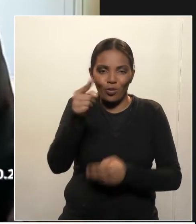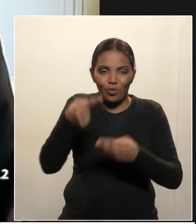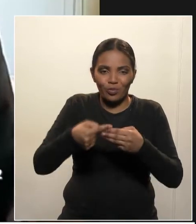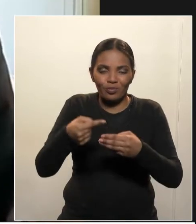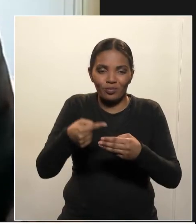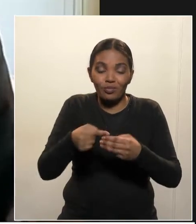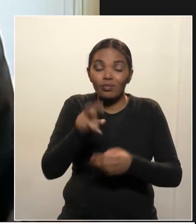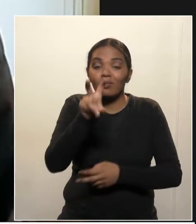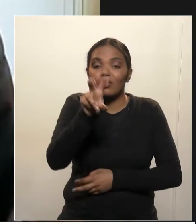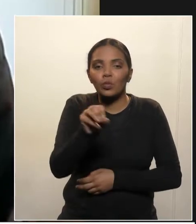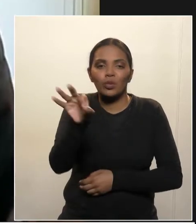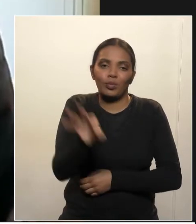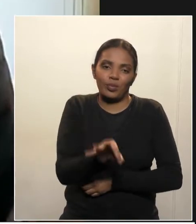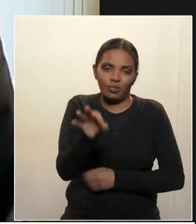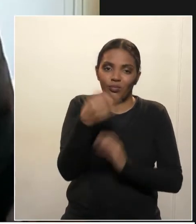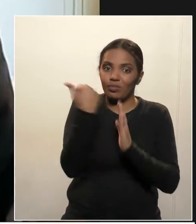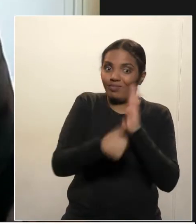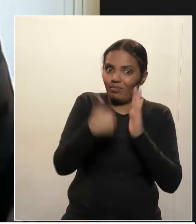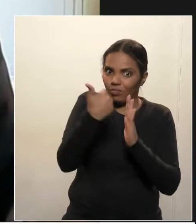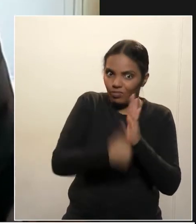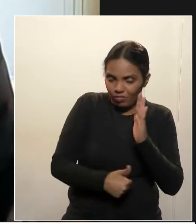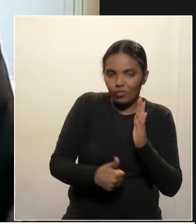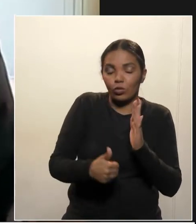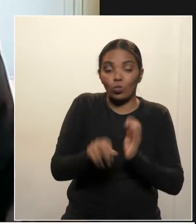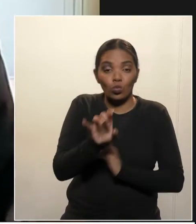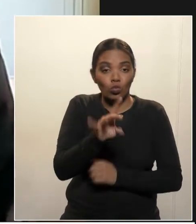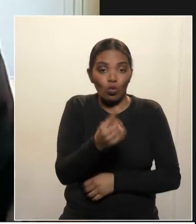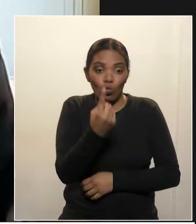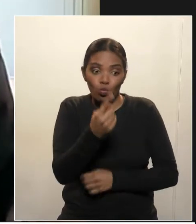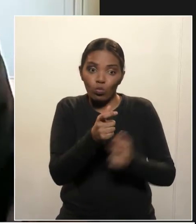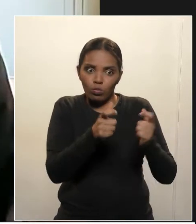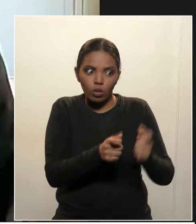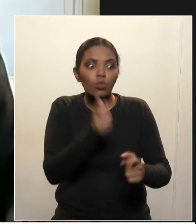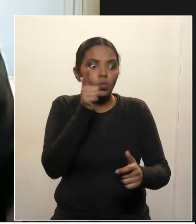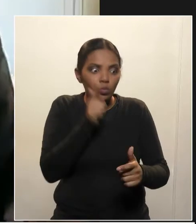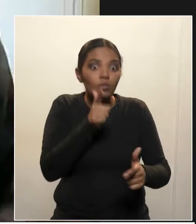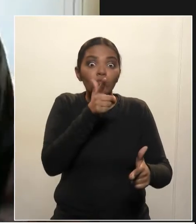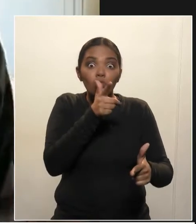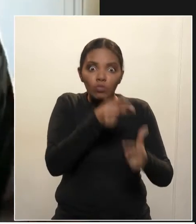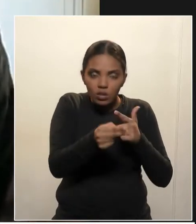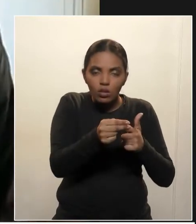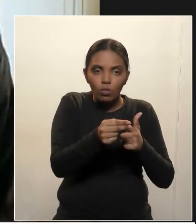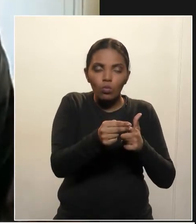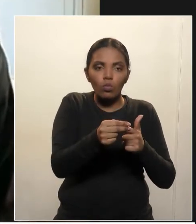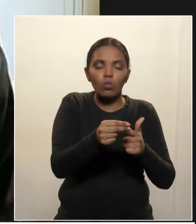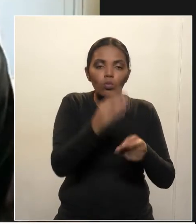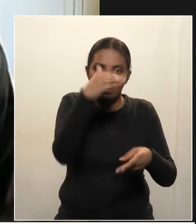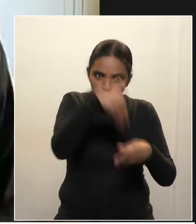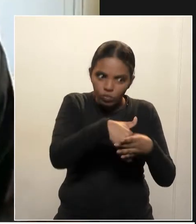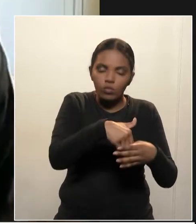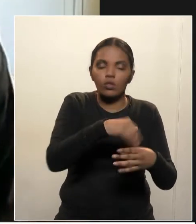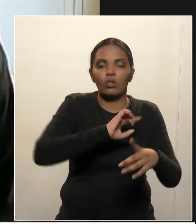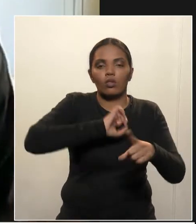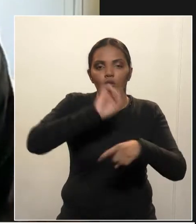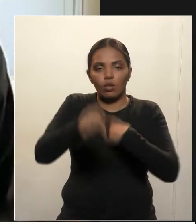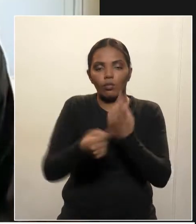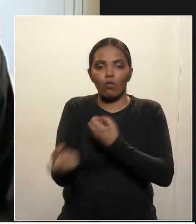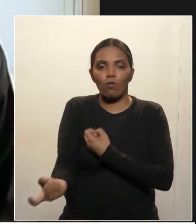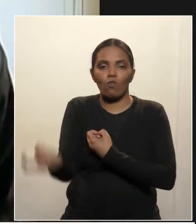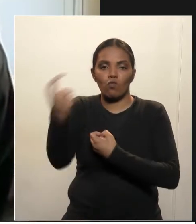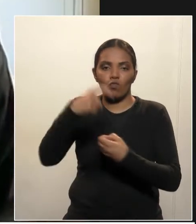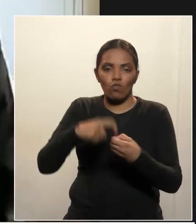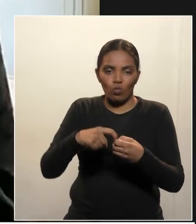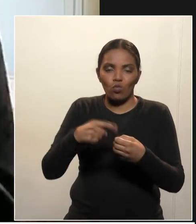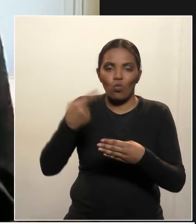tarifas de pedágio de forma unilateral, ganhou a eleição, no ano seguinte ele fez a recomposição,